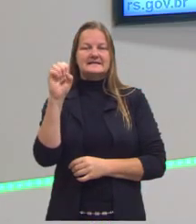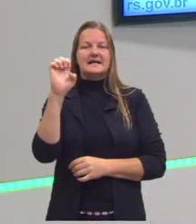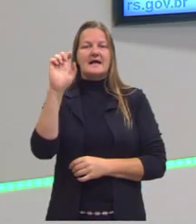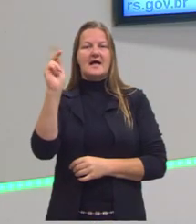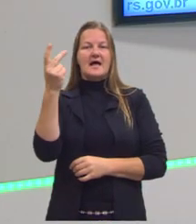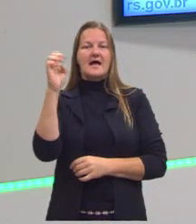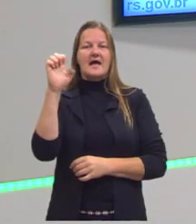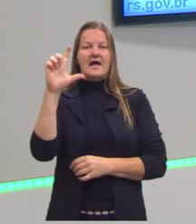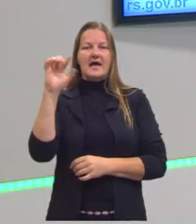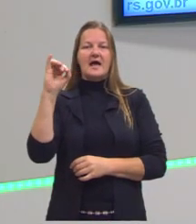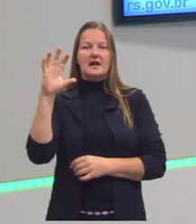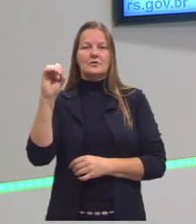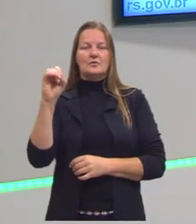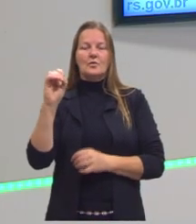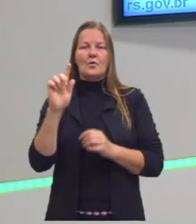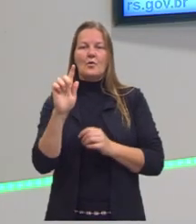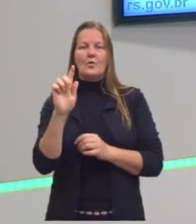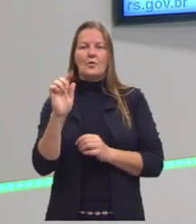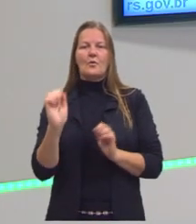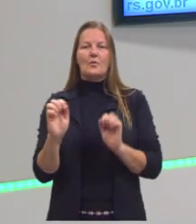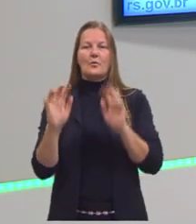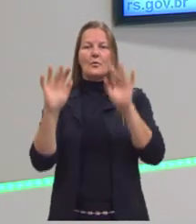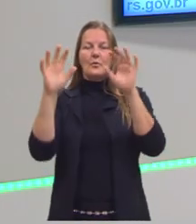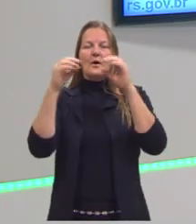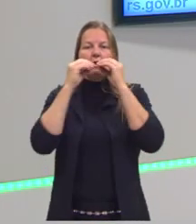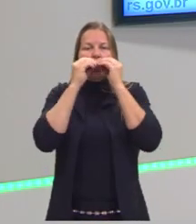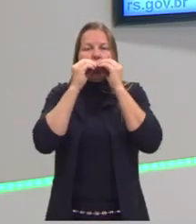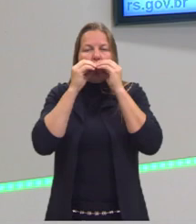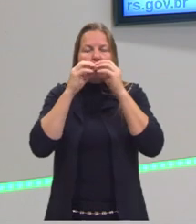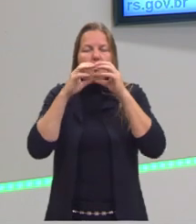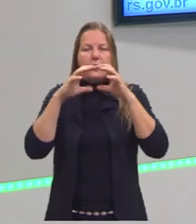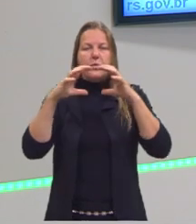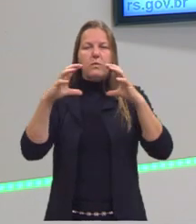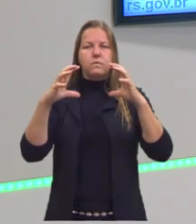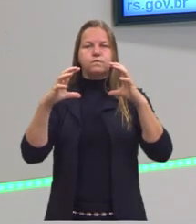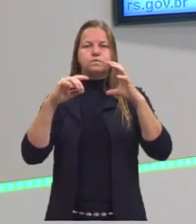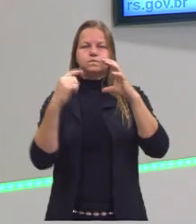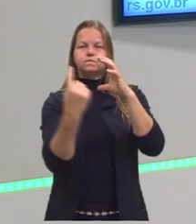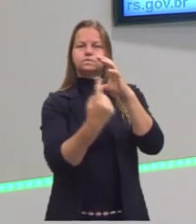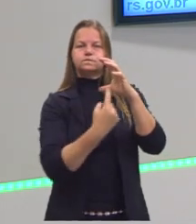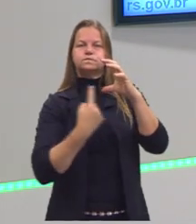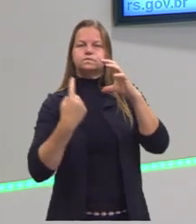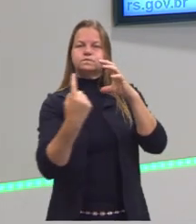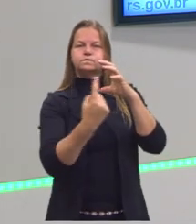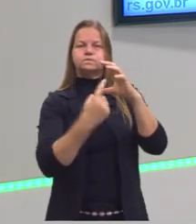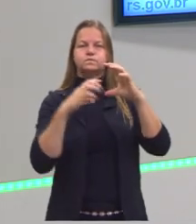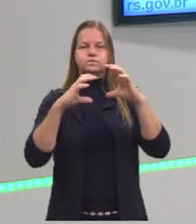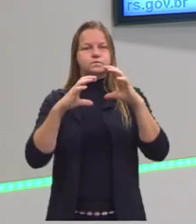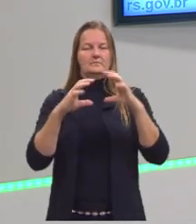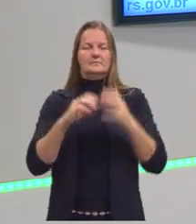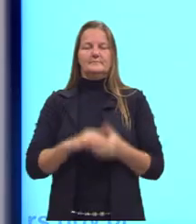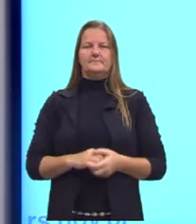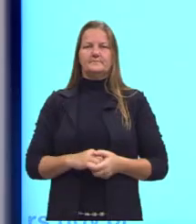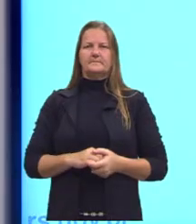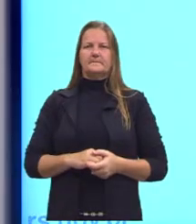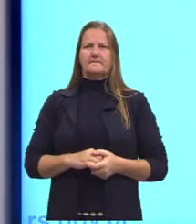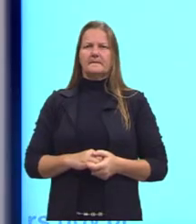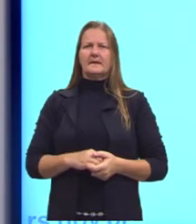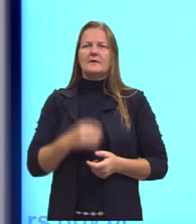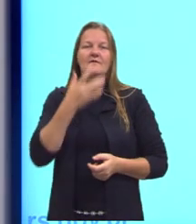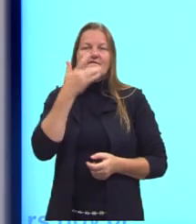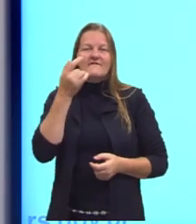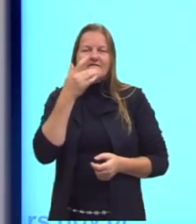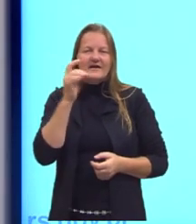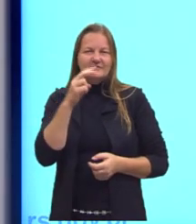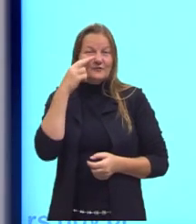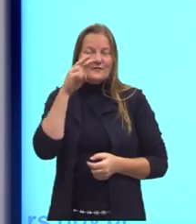balão, o gás hélio que está dentro do balão, ele assume o quê? O formato do balão. Então, esse aqui não é tão fácil a gente visualizar,